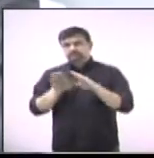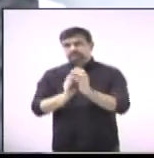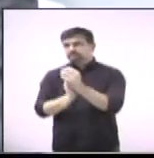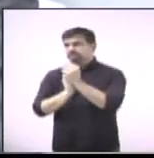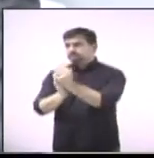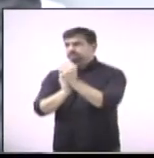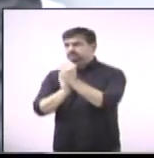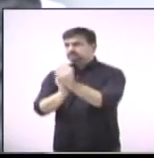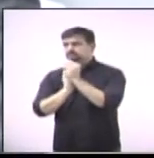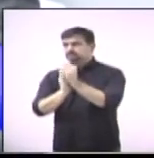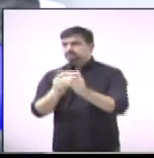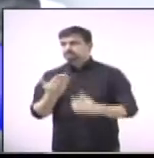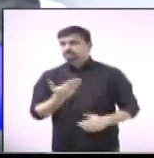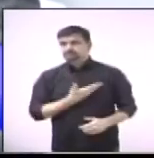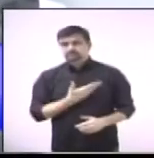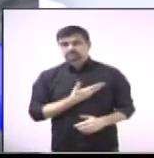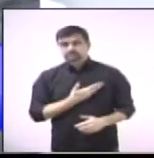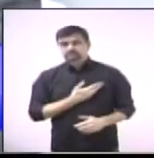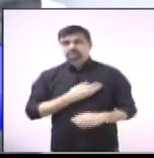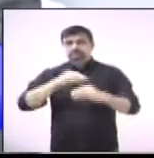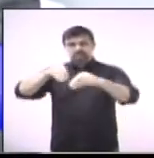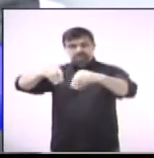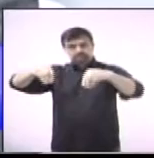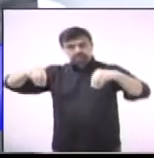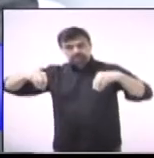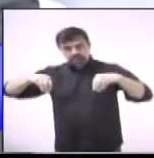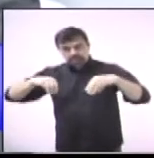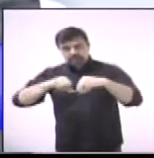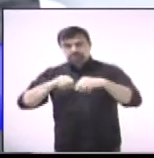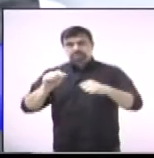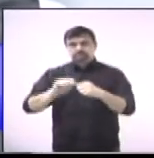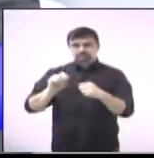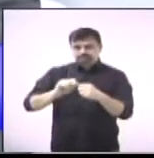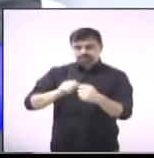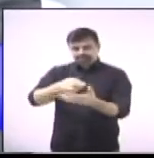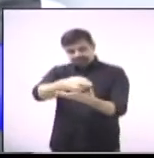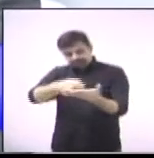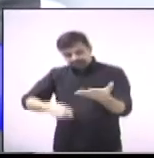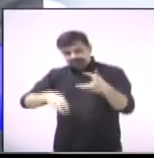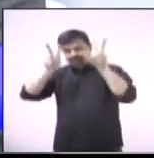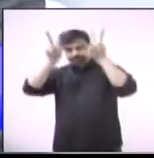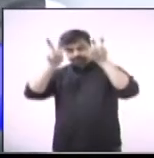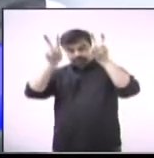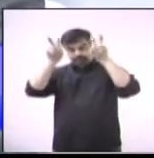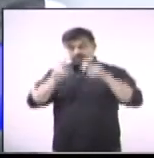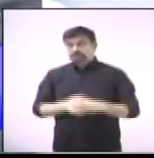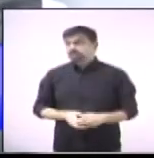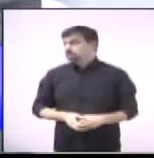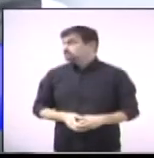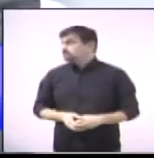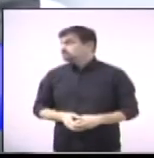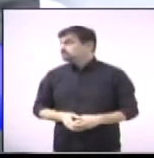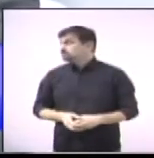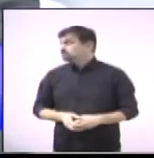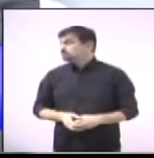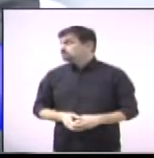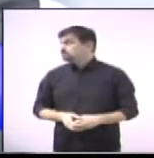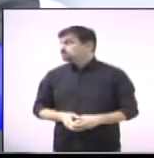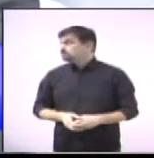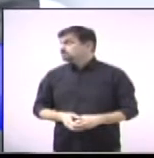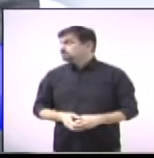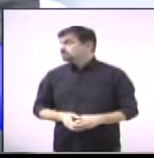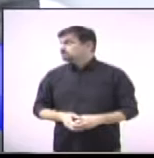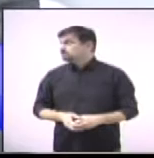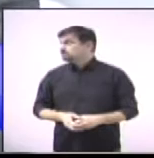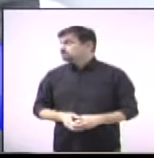companheiro vereador Danilo Barros, aqui pela moção, com o grande esportista